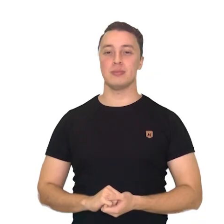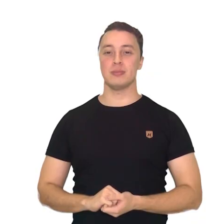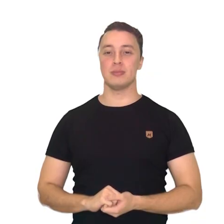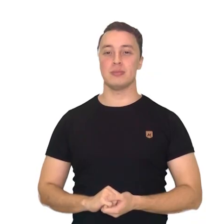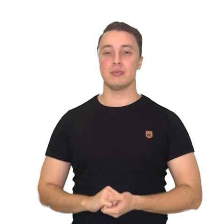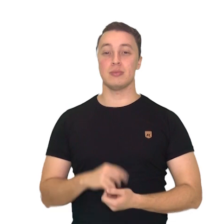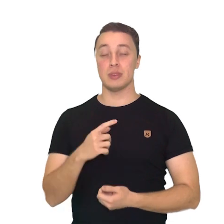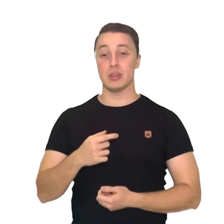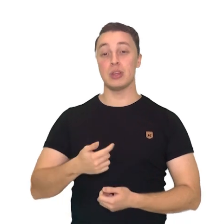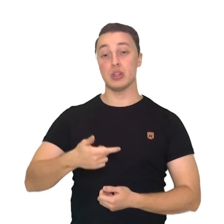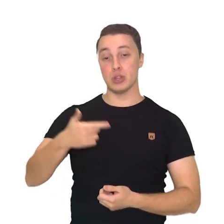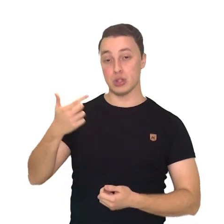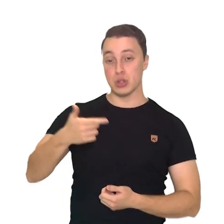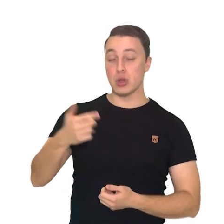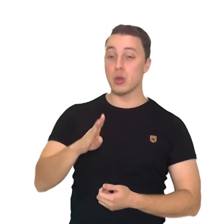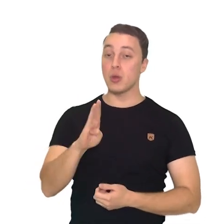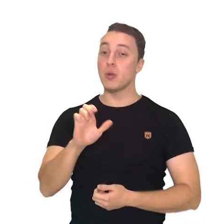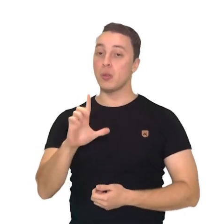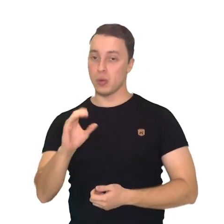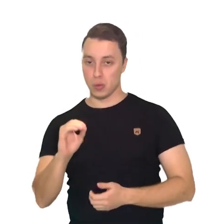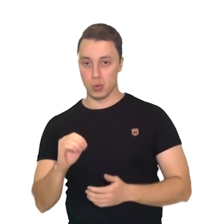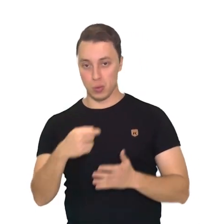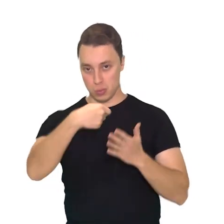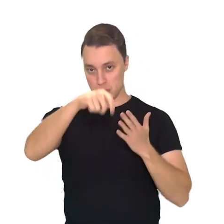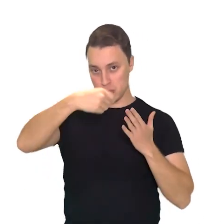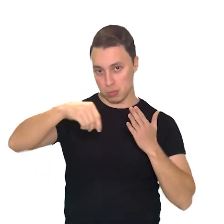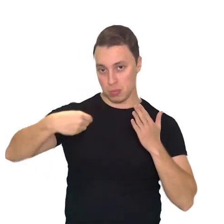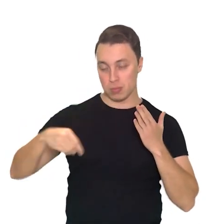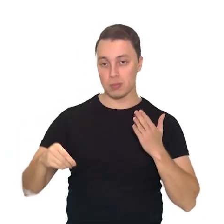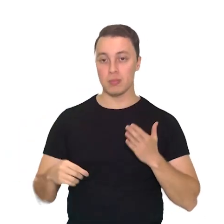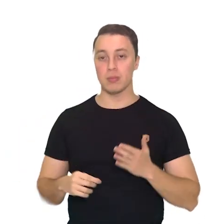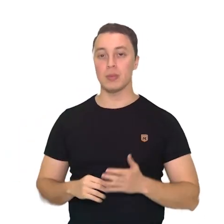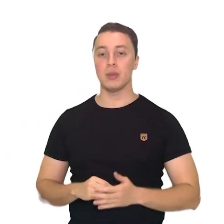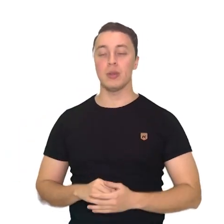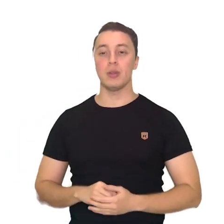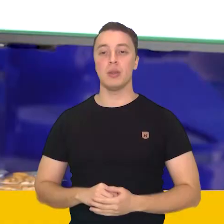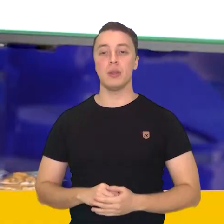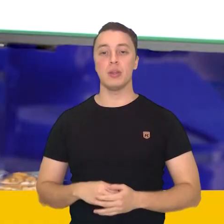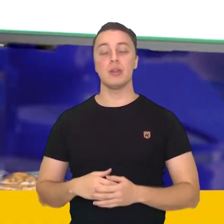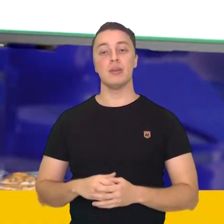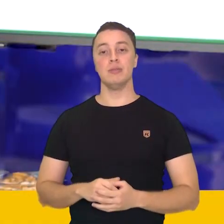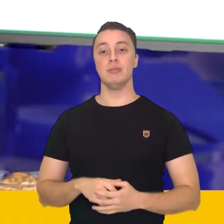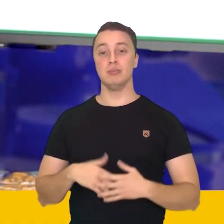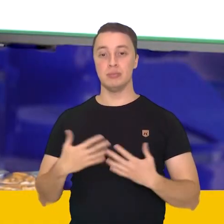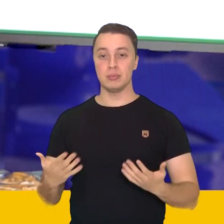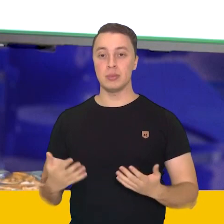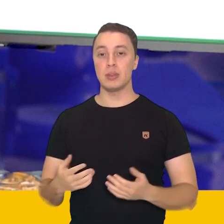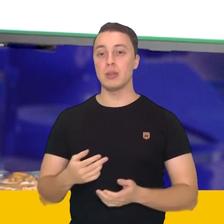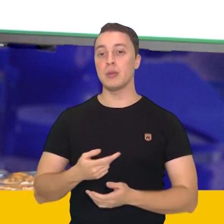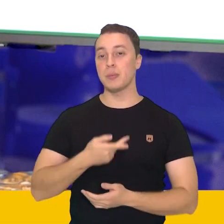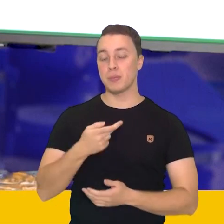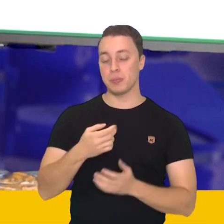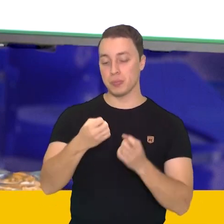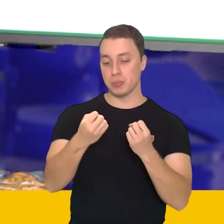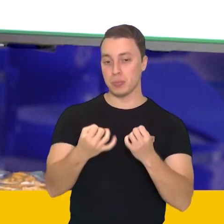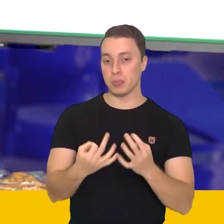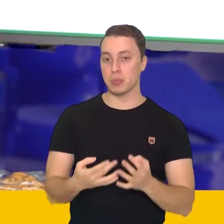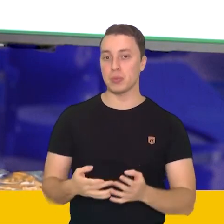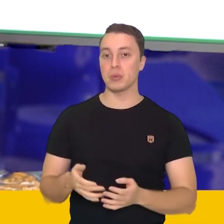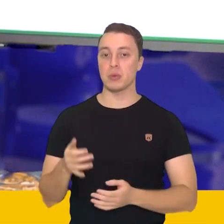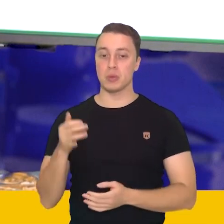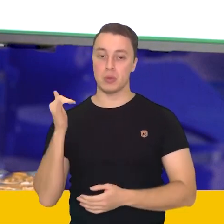Esse é o segundo bloco de atividades, certo? Ainda falando sobre o gênero textual,